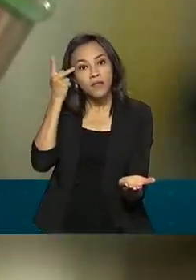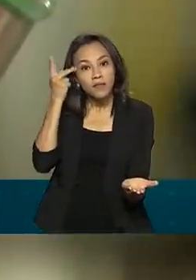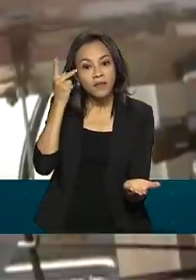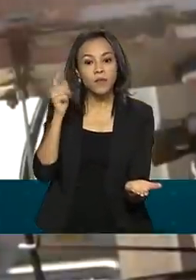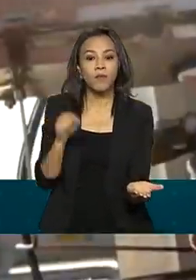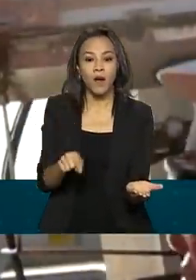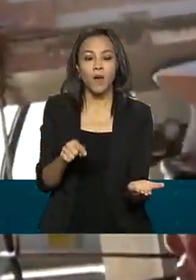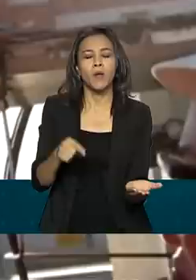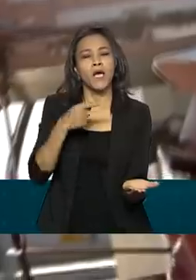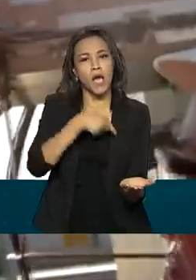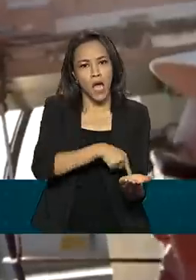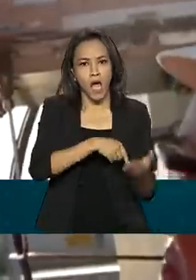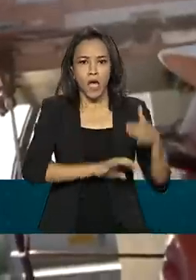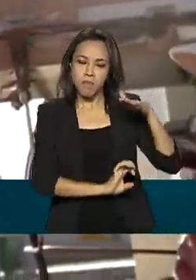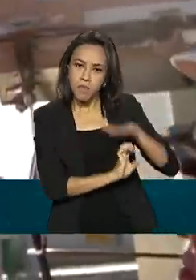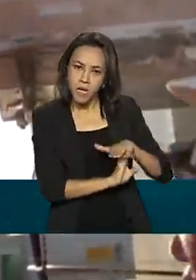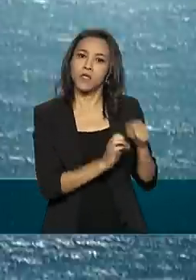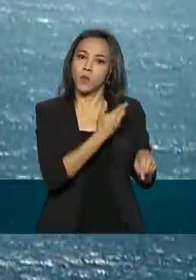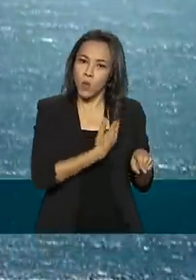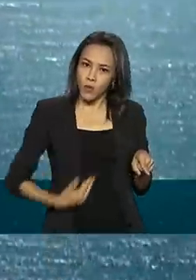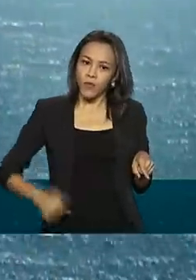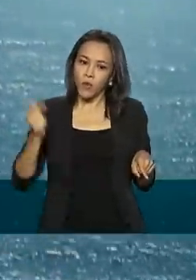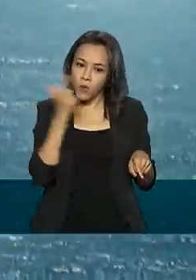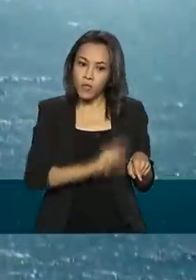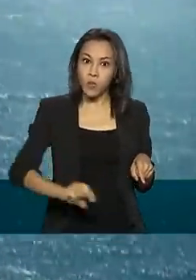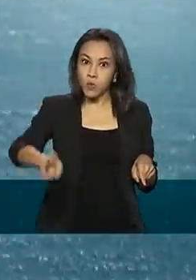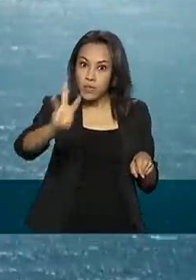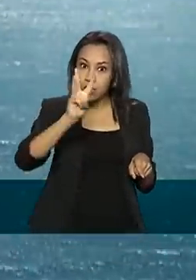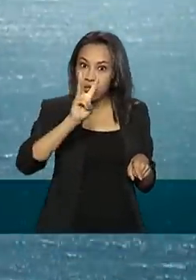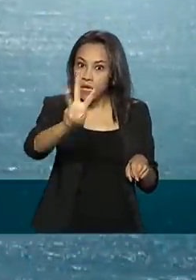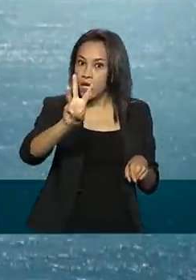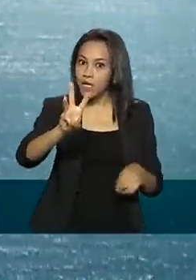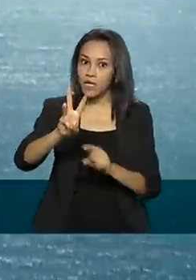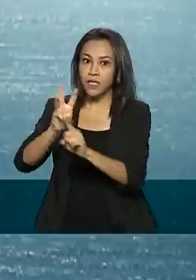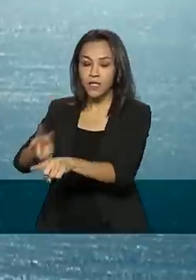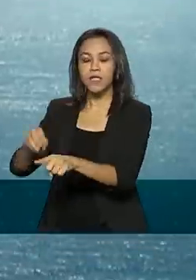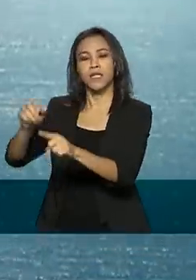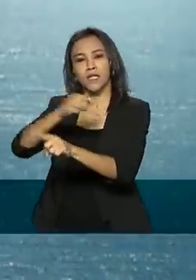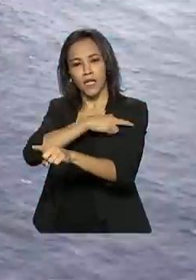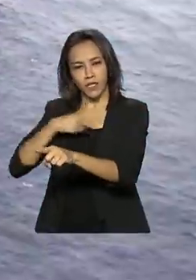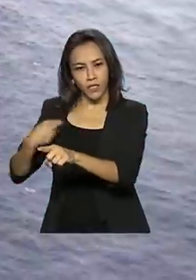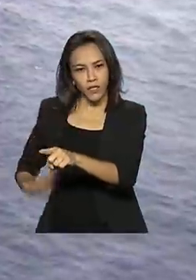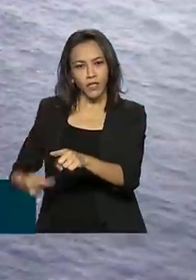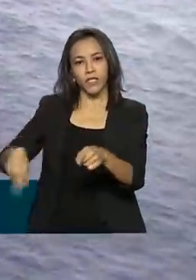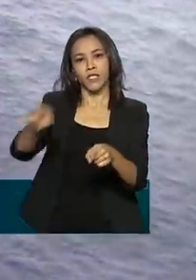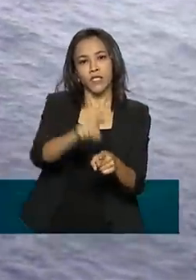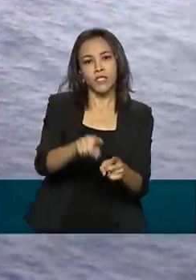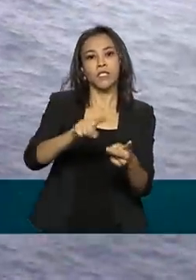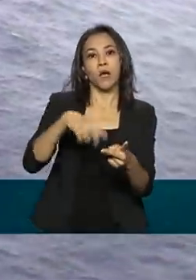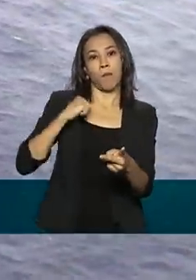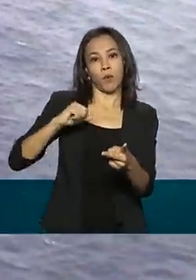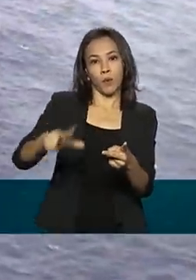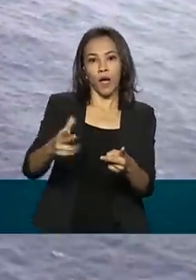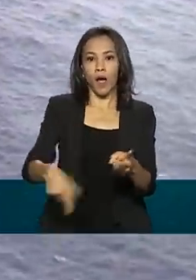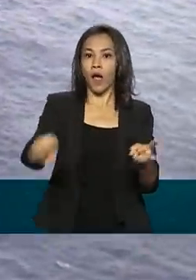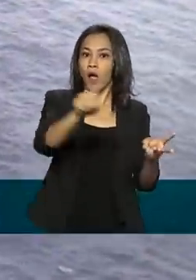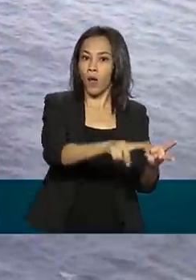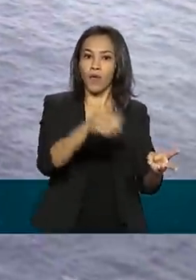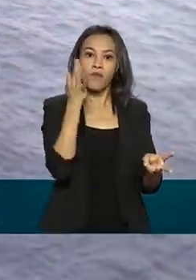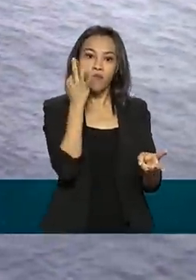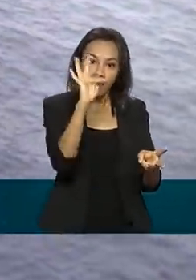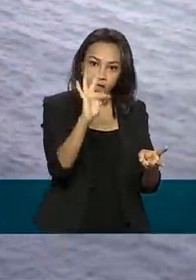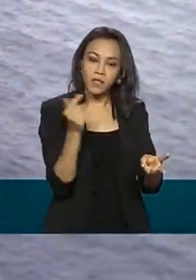estatal venceu a disputa com três petrolíferas da China, Portugal e França. Foram leiloados cerca de